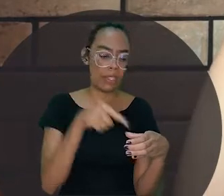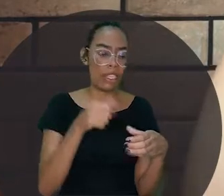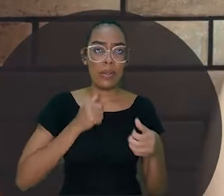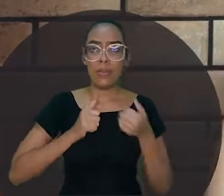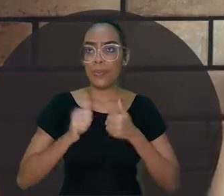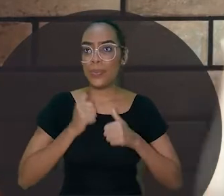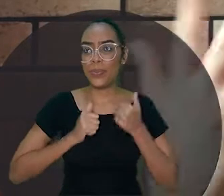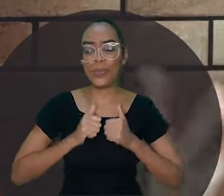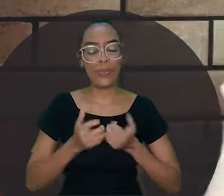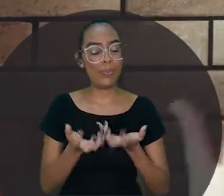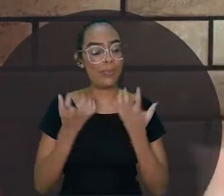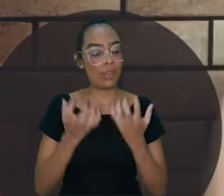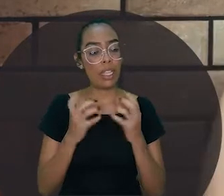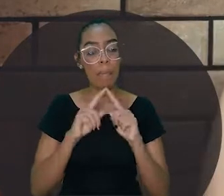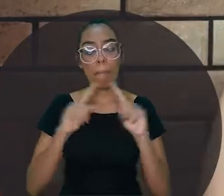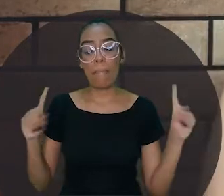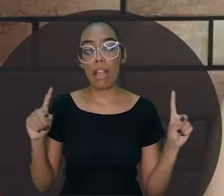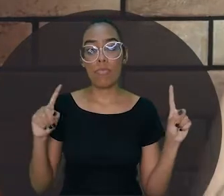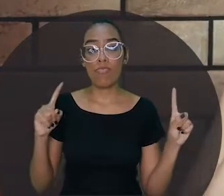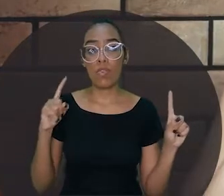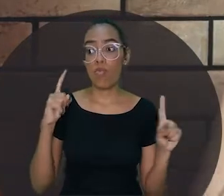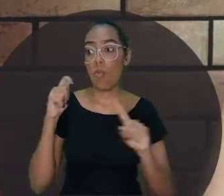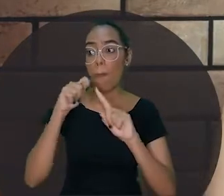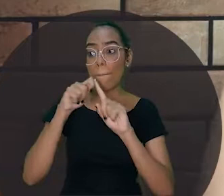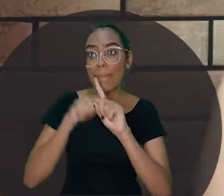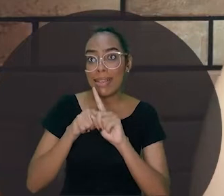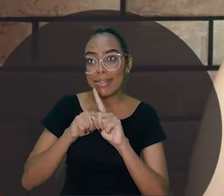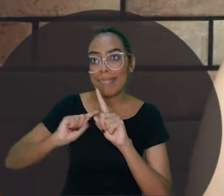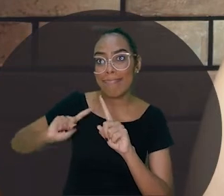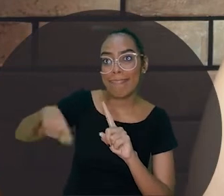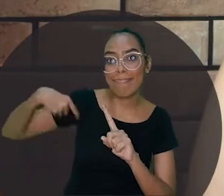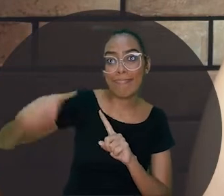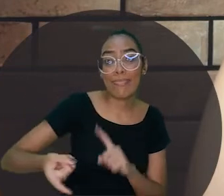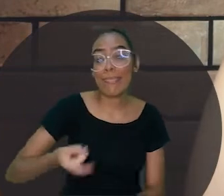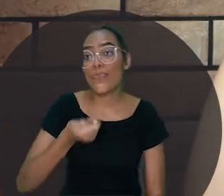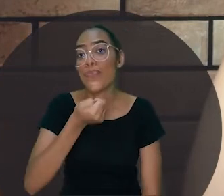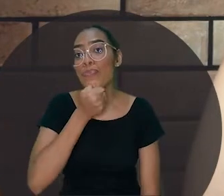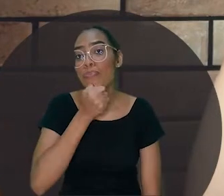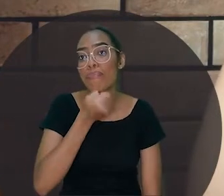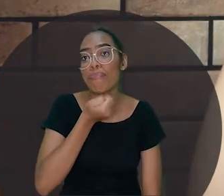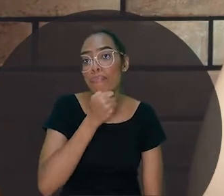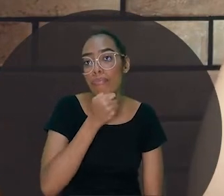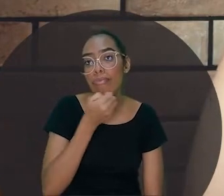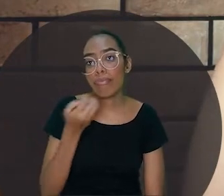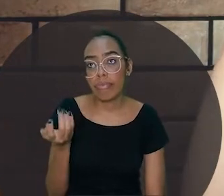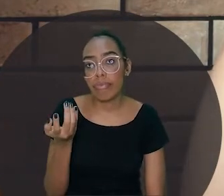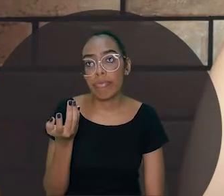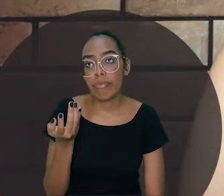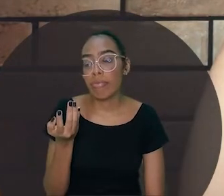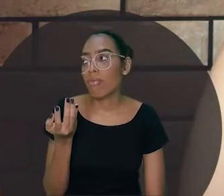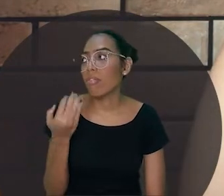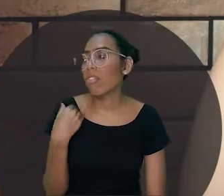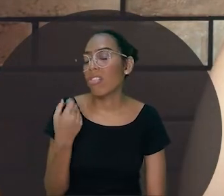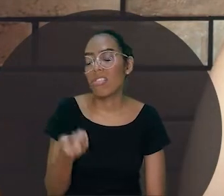ainda, né, gente? É porque ele estava ansioso para germinar, mas aí passaram-se um mês e não